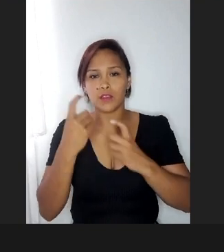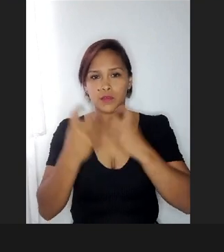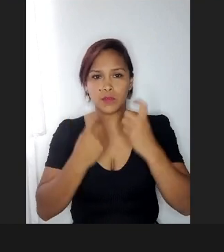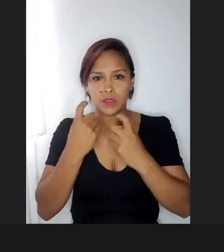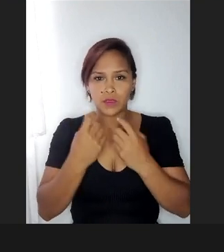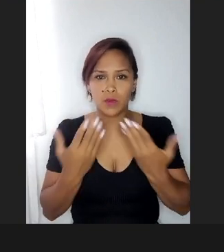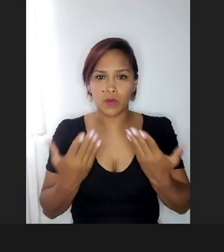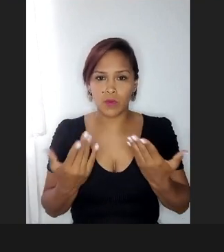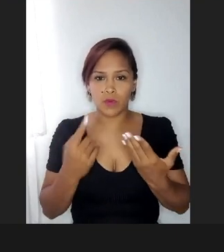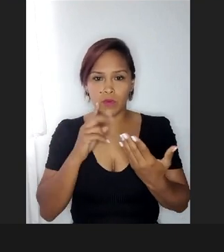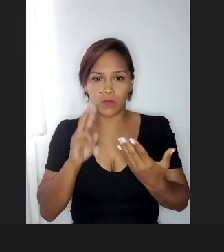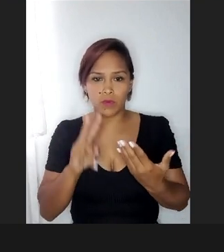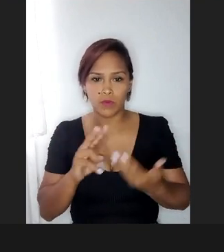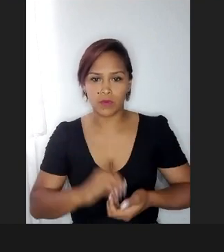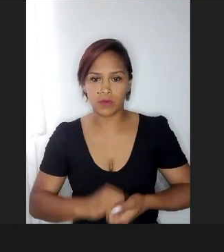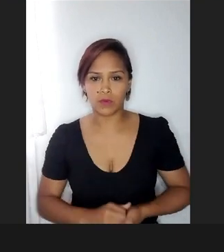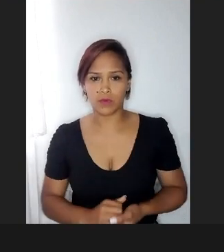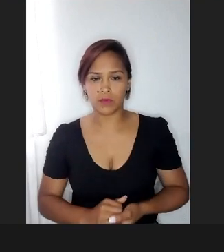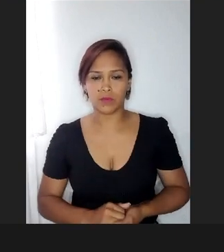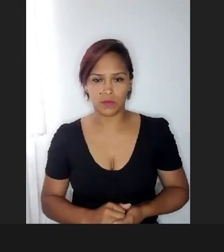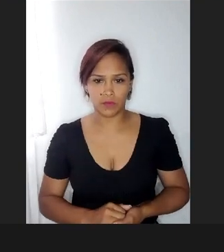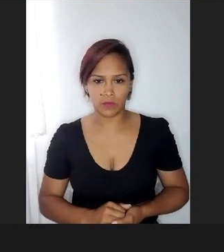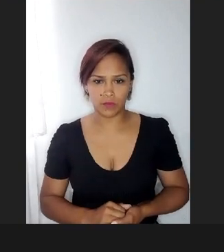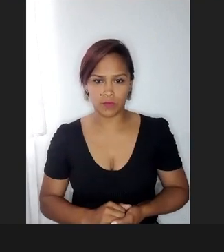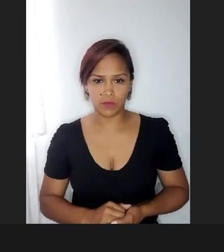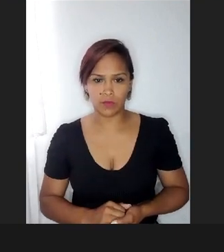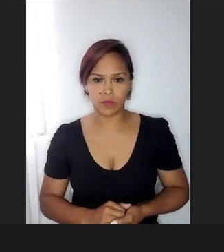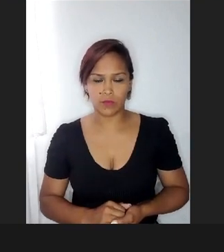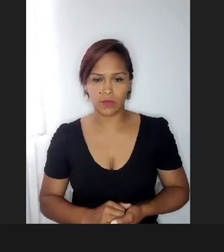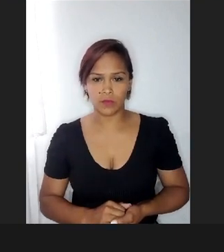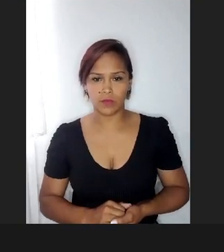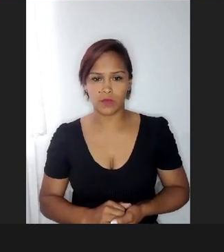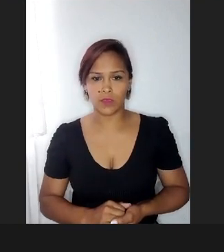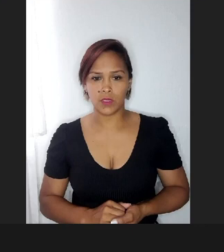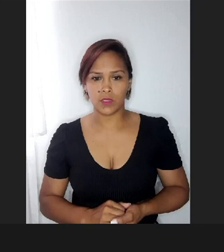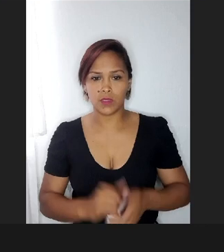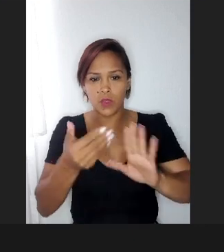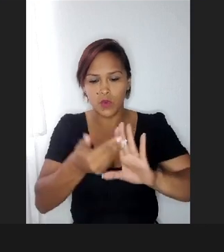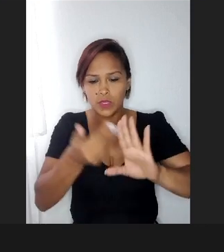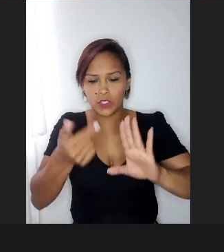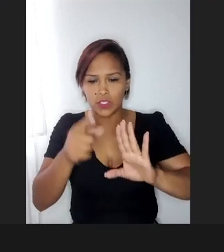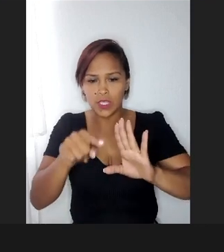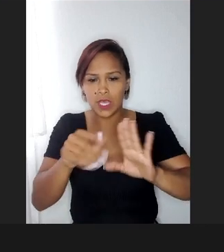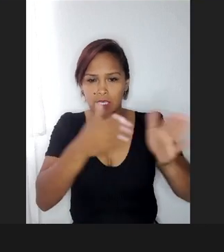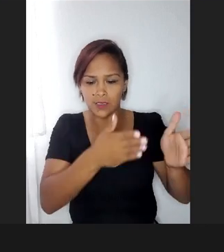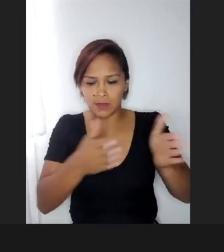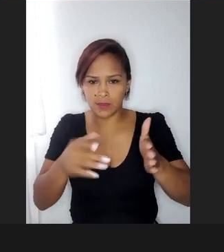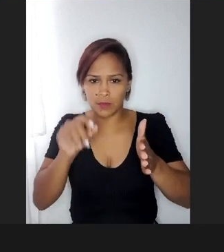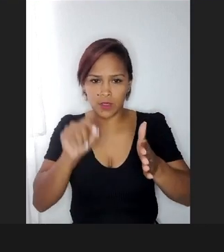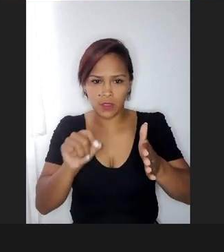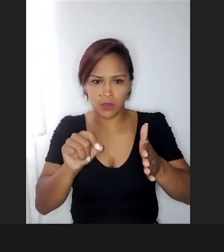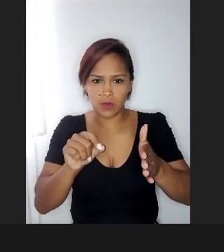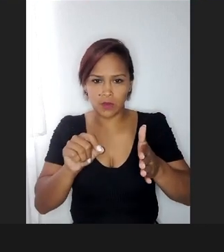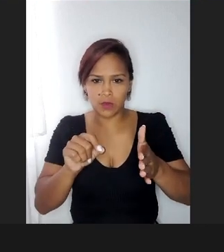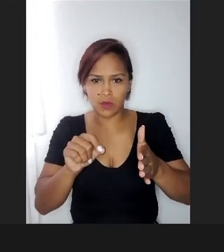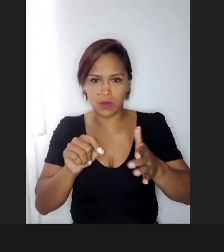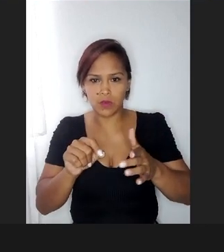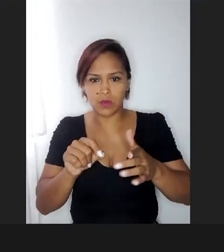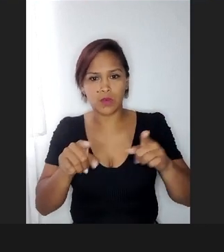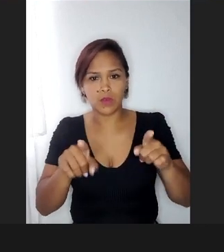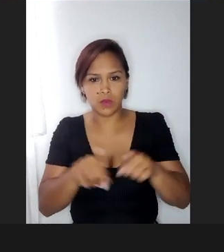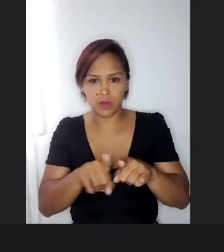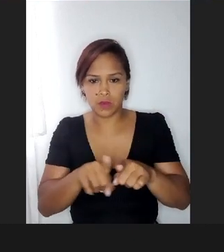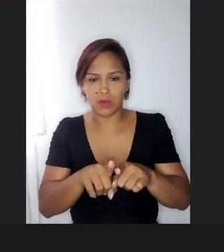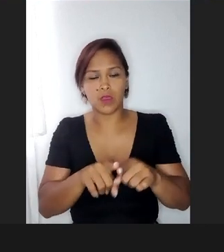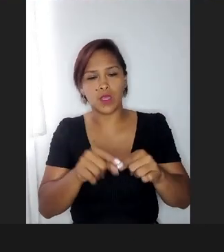quanto atípicas, eles têm que ser respeitados, né, entendendo que é um ritmo biológico, e aí, Andressa, eu